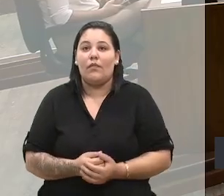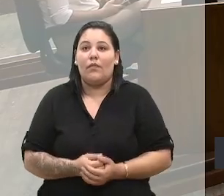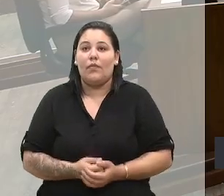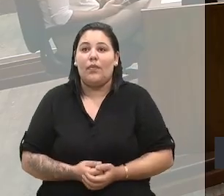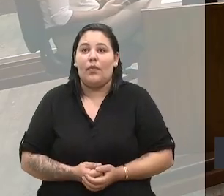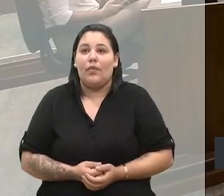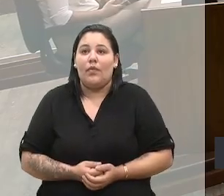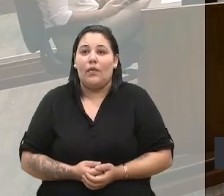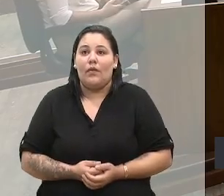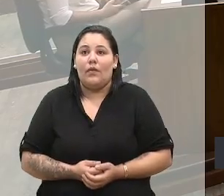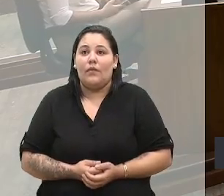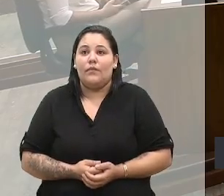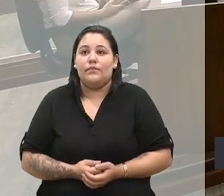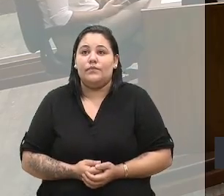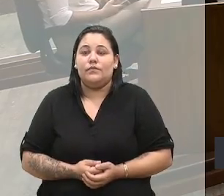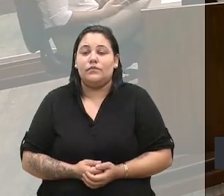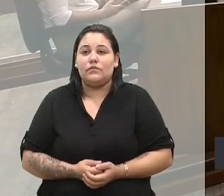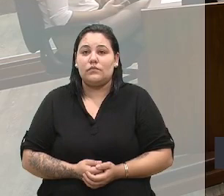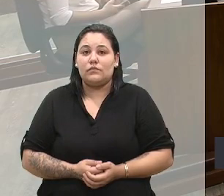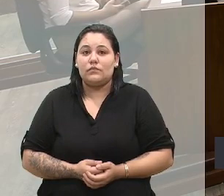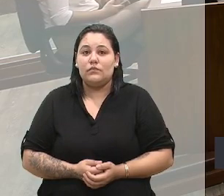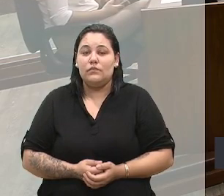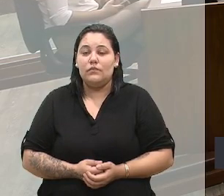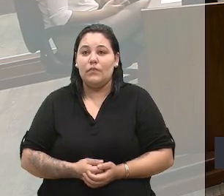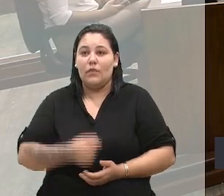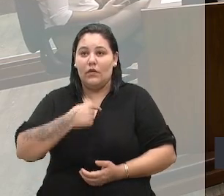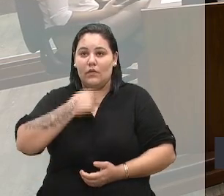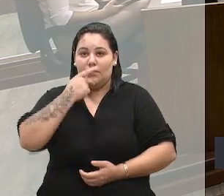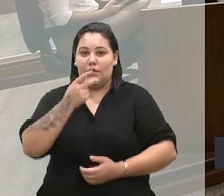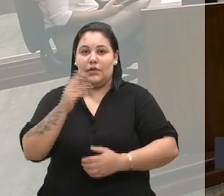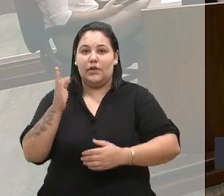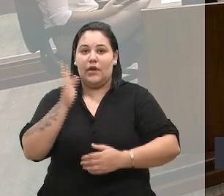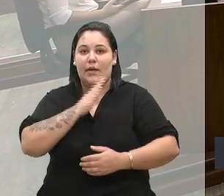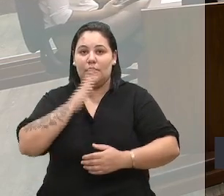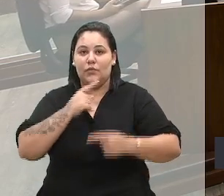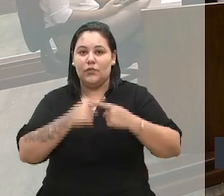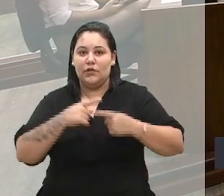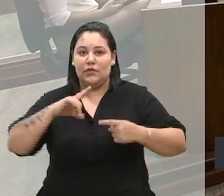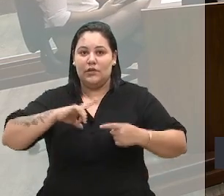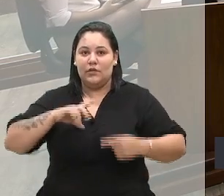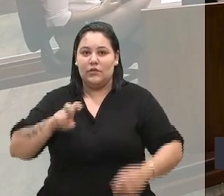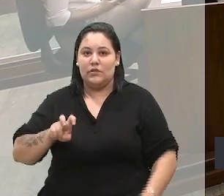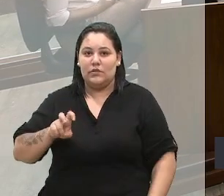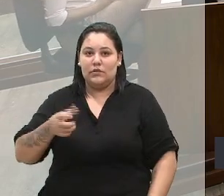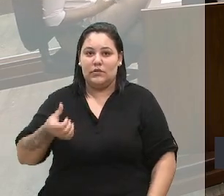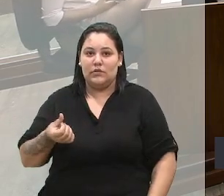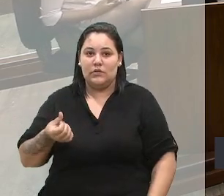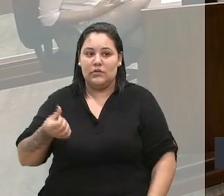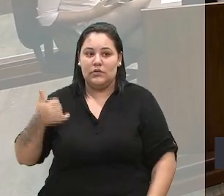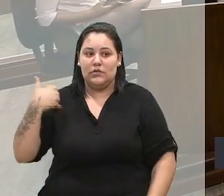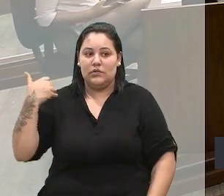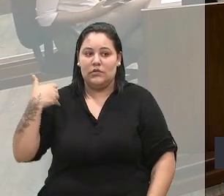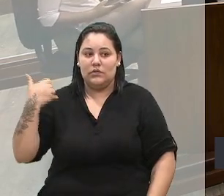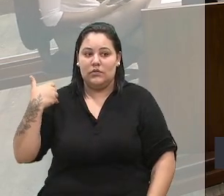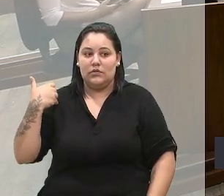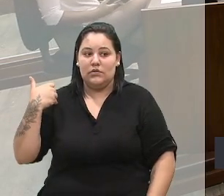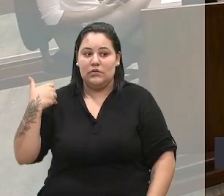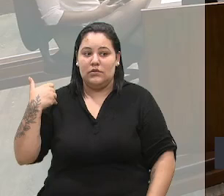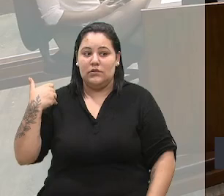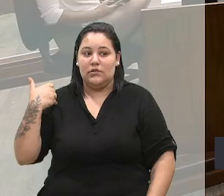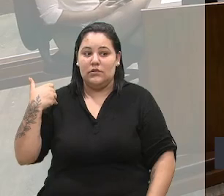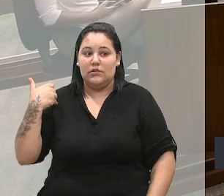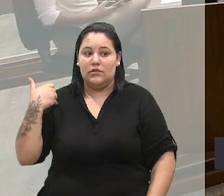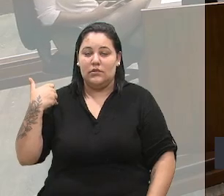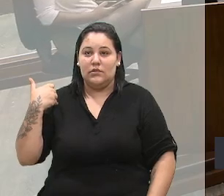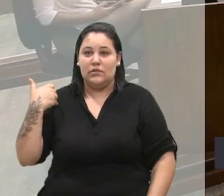é aqui rápido. Eu tenho 56 anos de idade e ainda